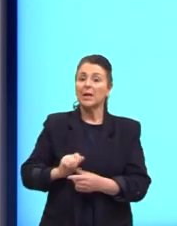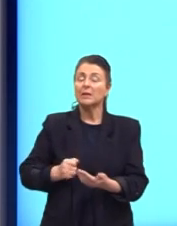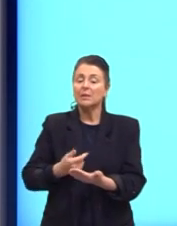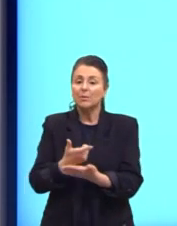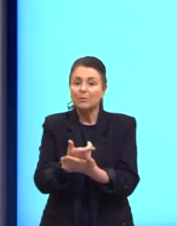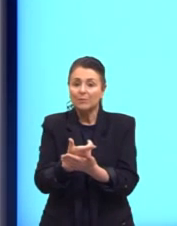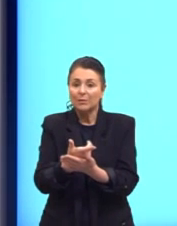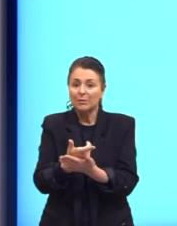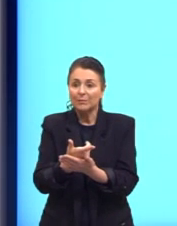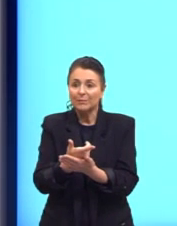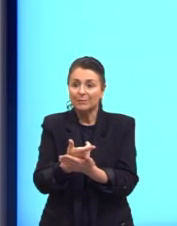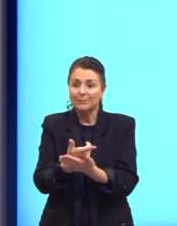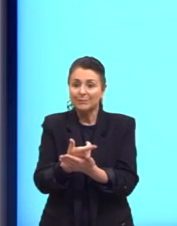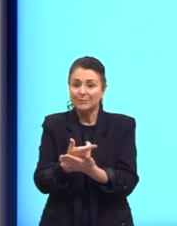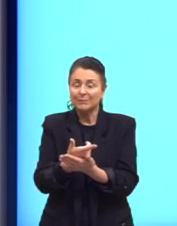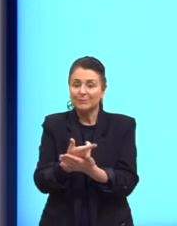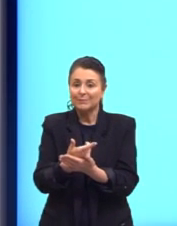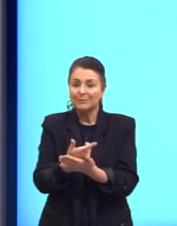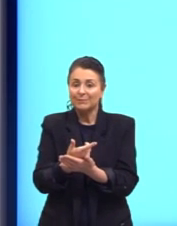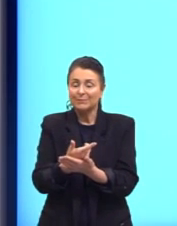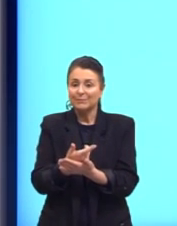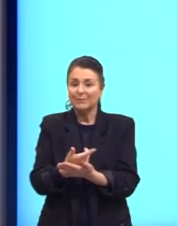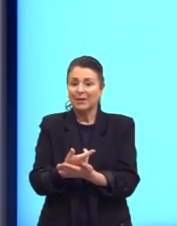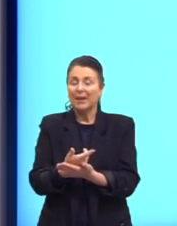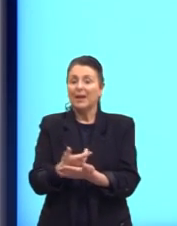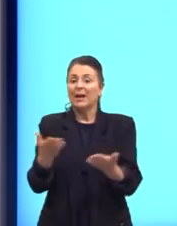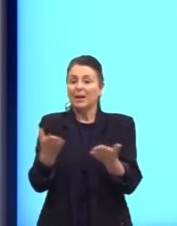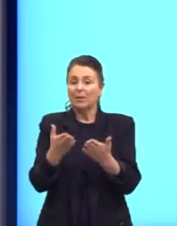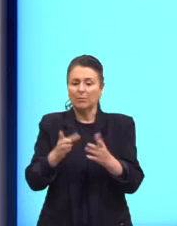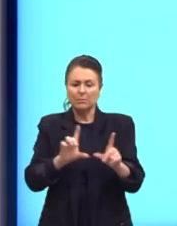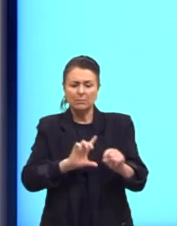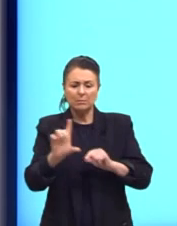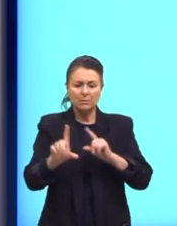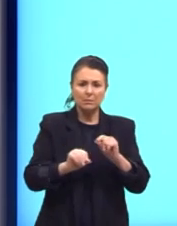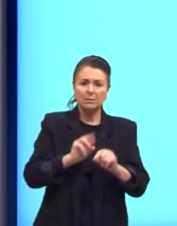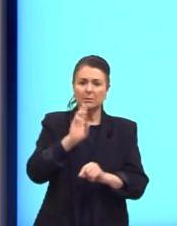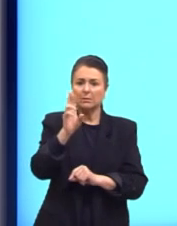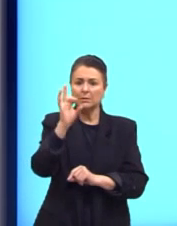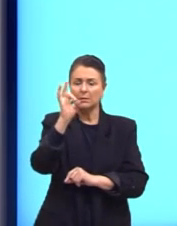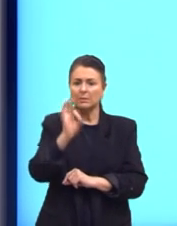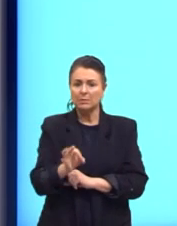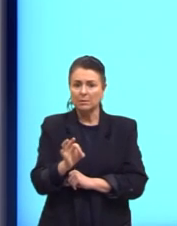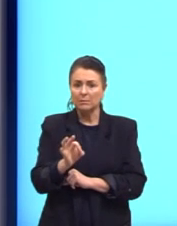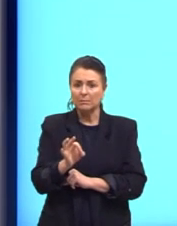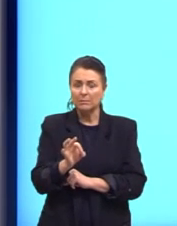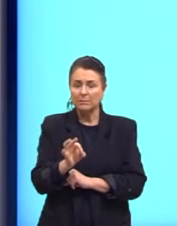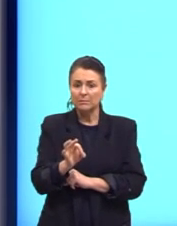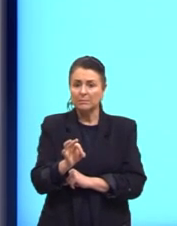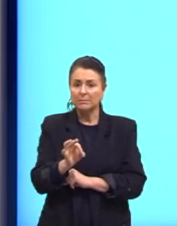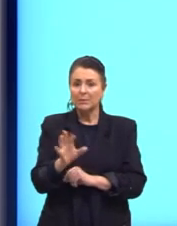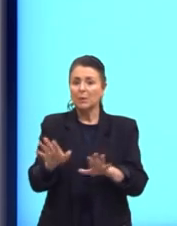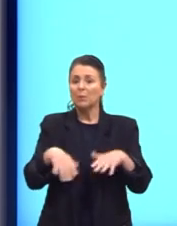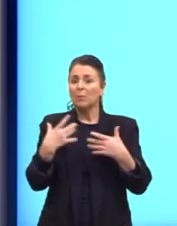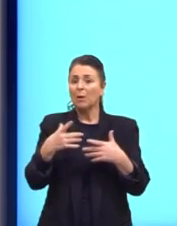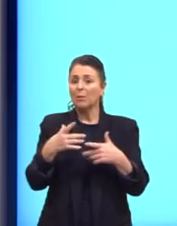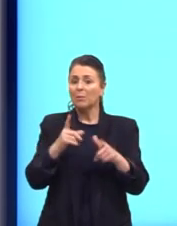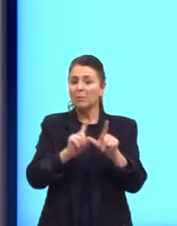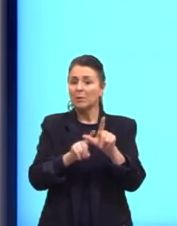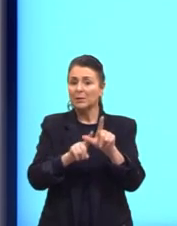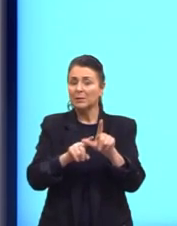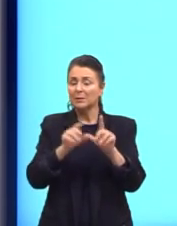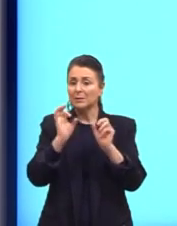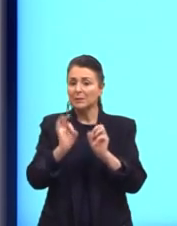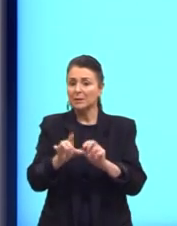pago, né? Aqui nas nossas alternativas, nós buscamos a nossa alternativa correta, né?